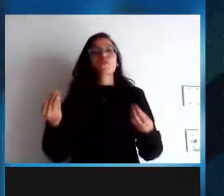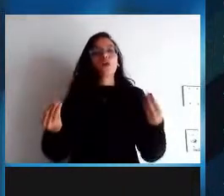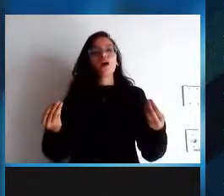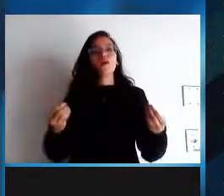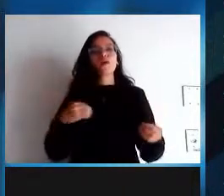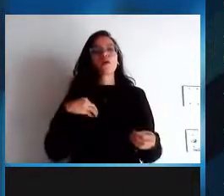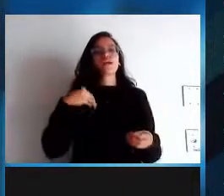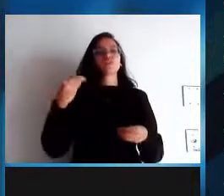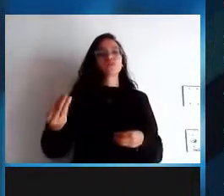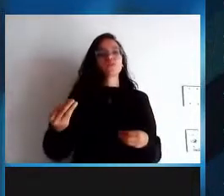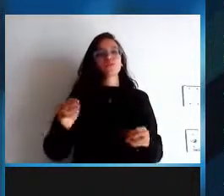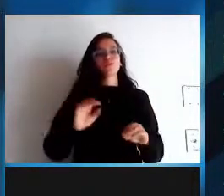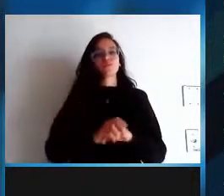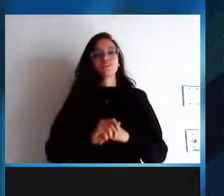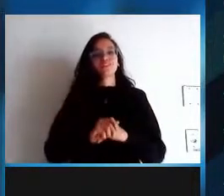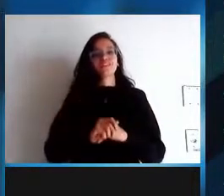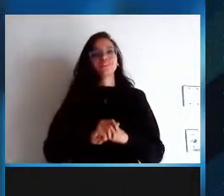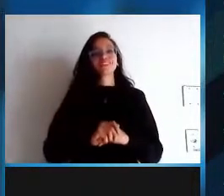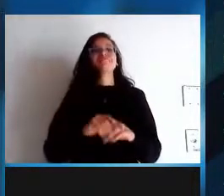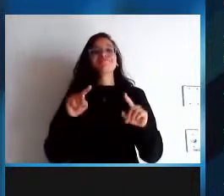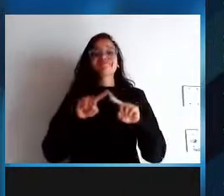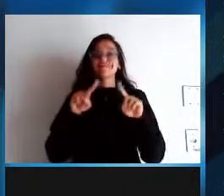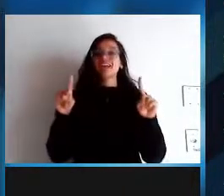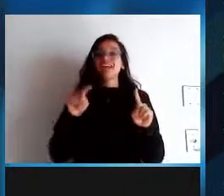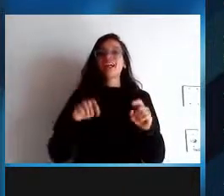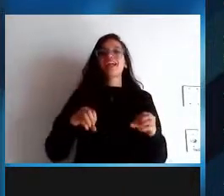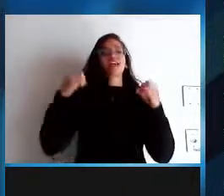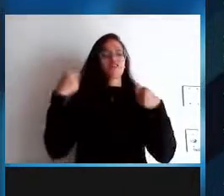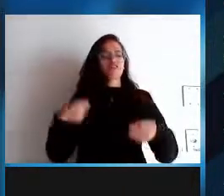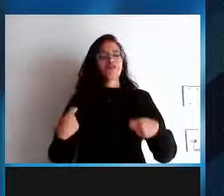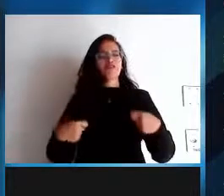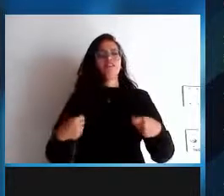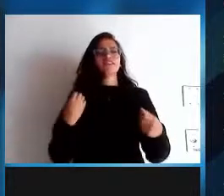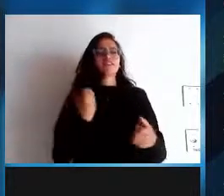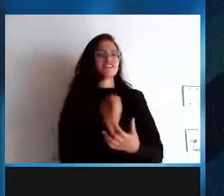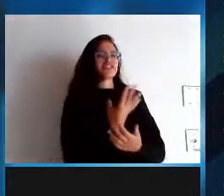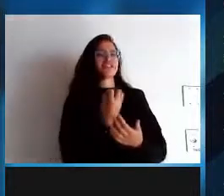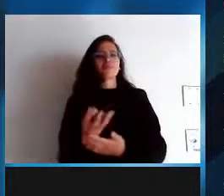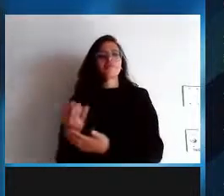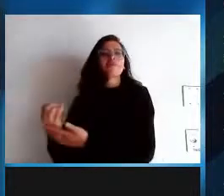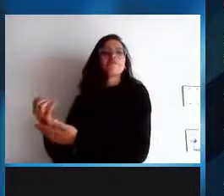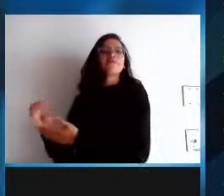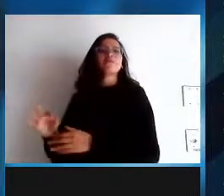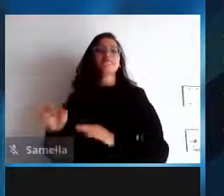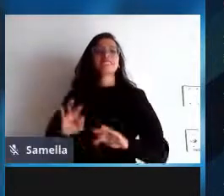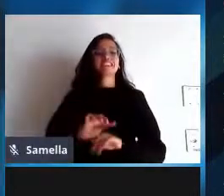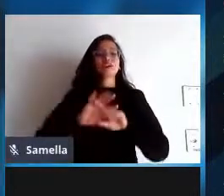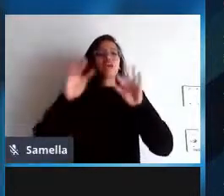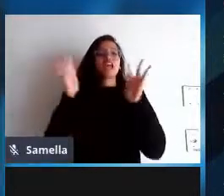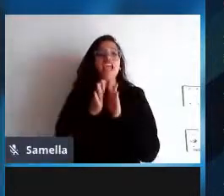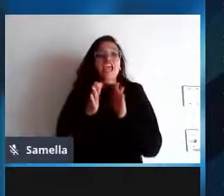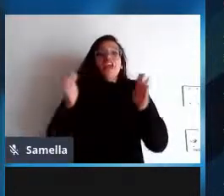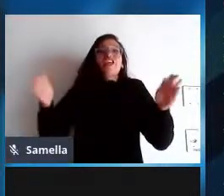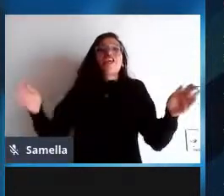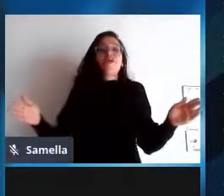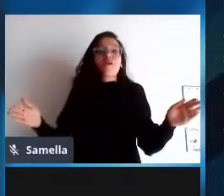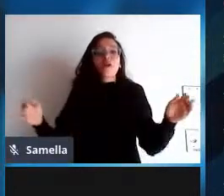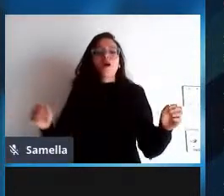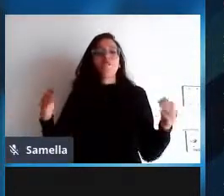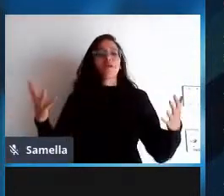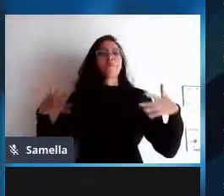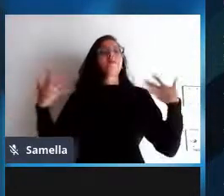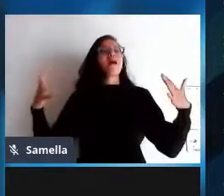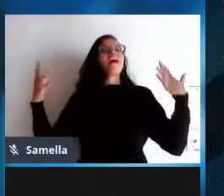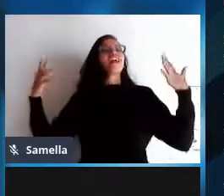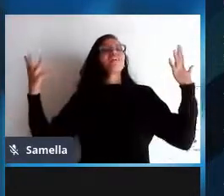dando a gente está dando uma tremenda distribuição para vocês aqui trabalharem que é o Fedora maravilha essa aqui é